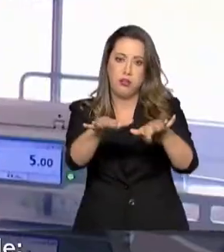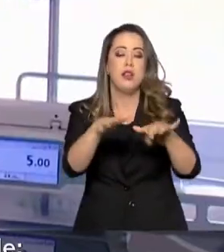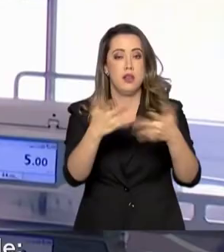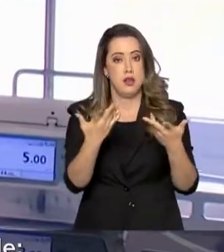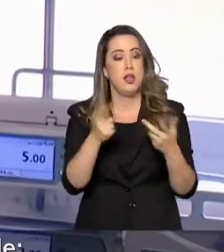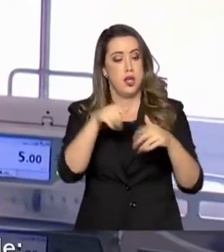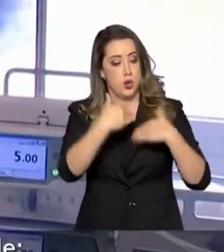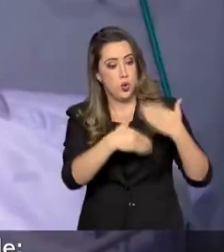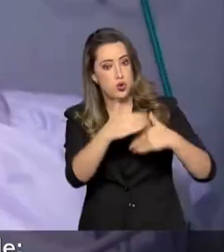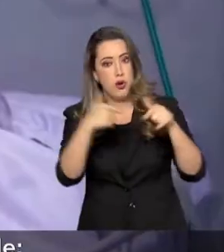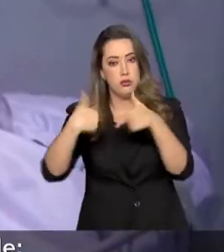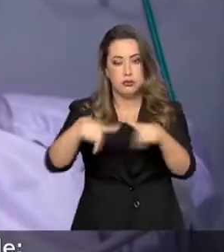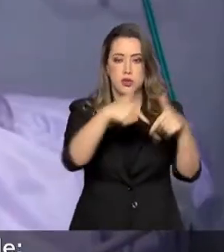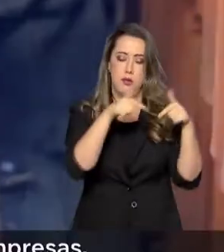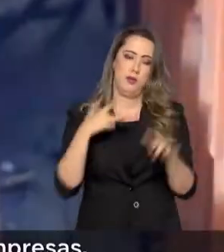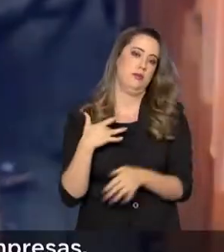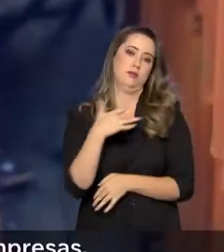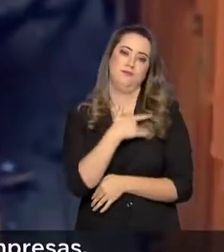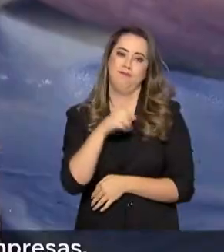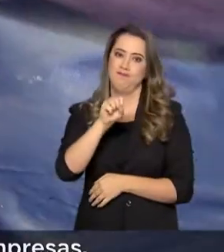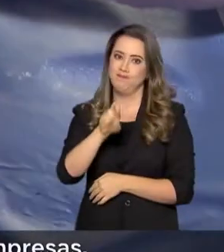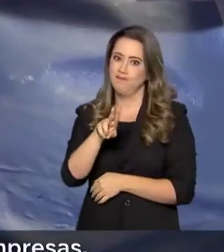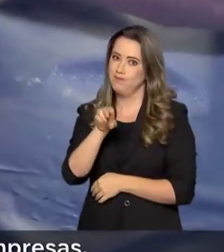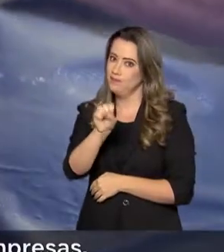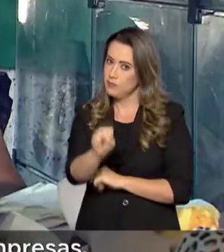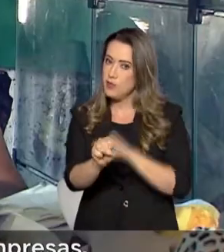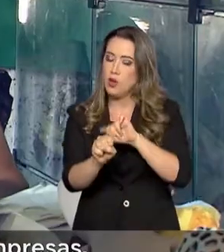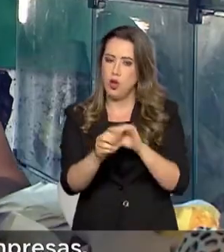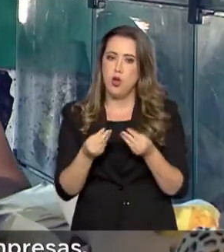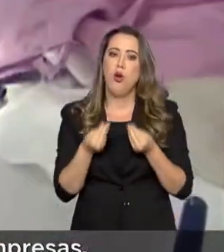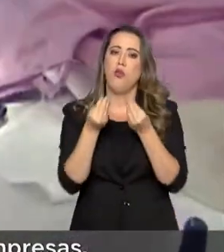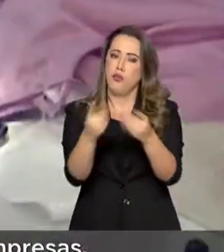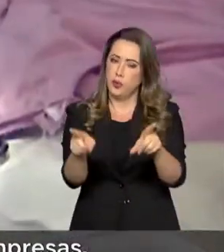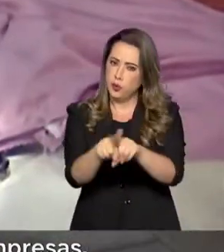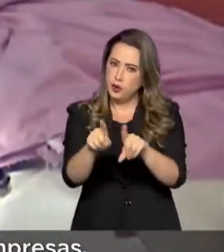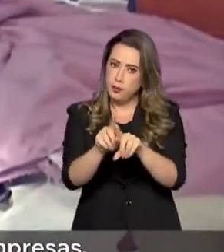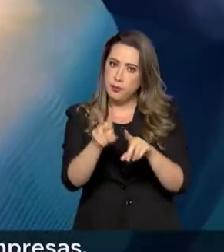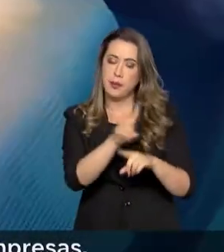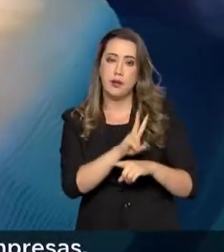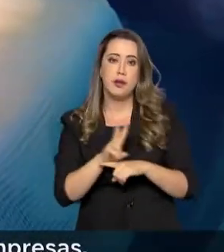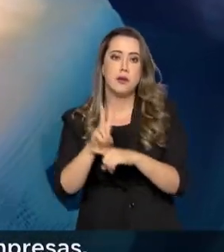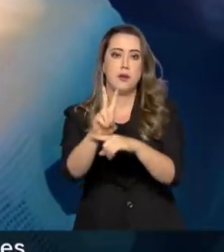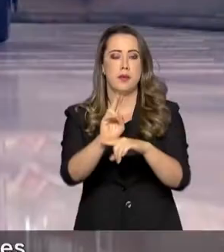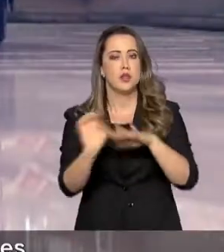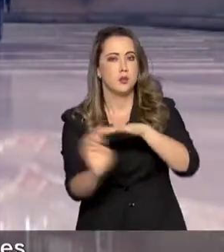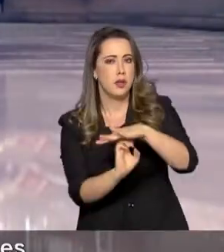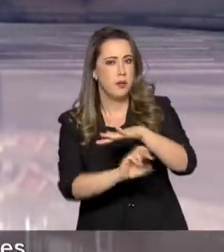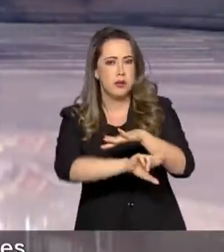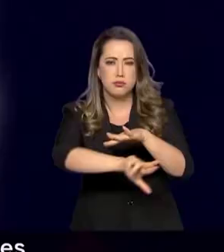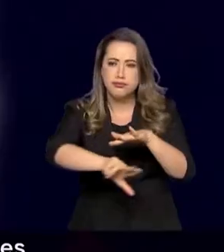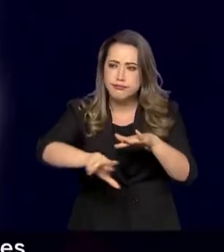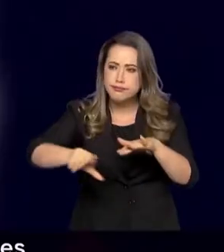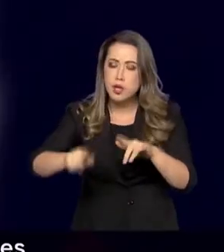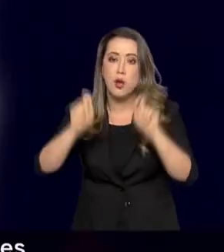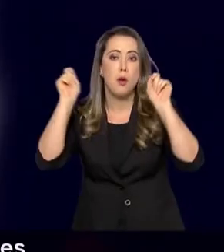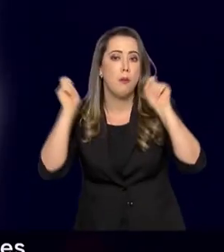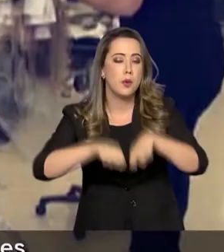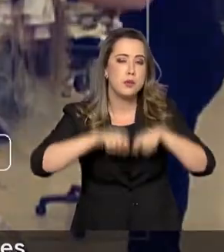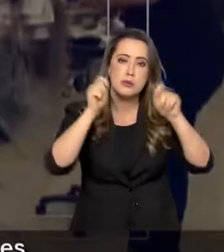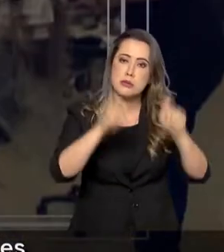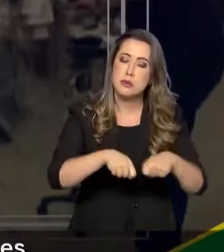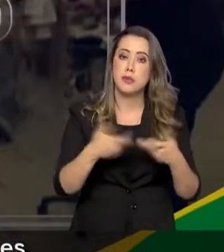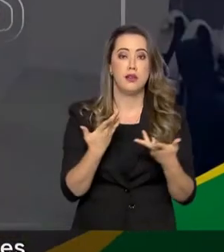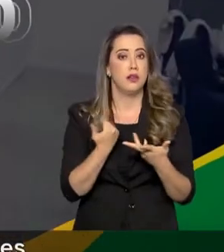operações do Sistema Único de Saúde, concedido crédito para as micro, pequenas e médias empresas, resultando na viabilização